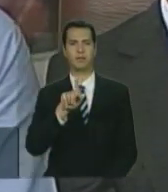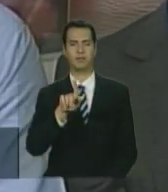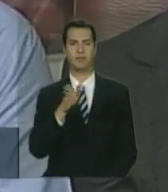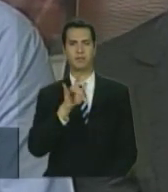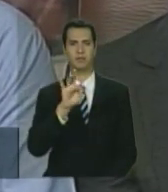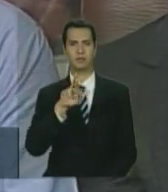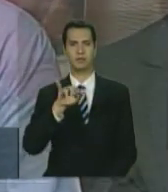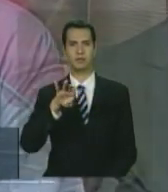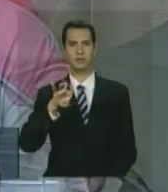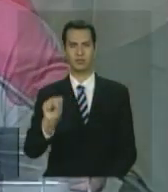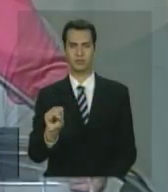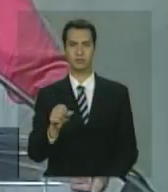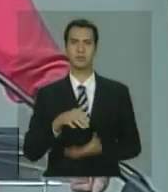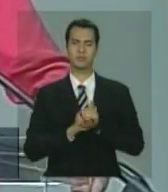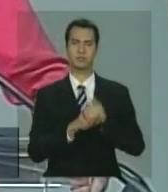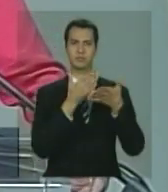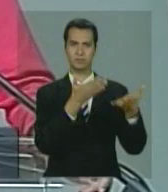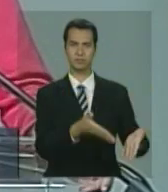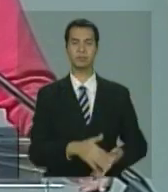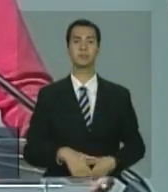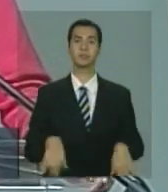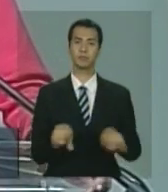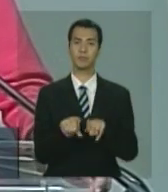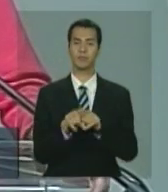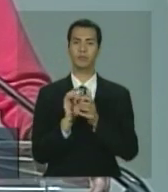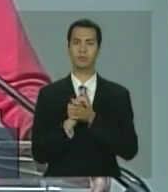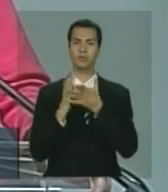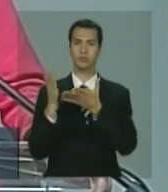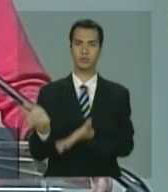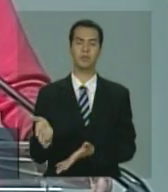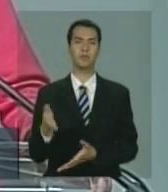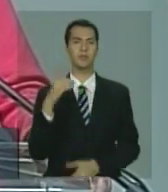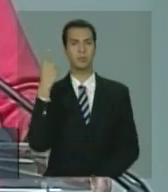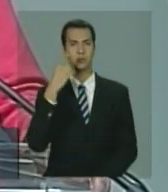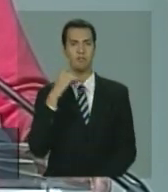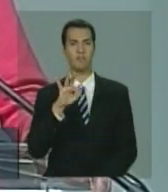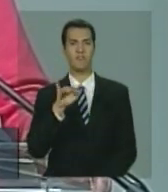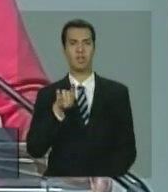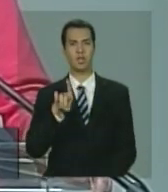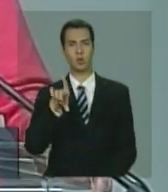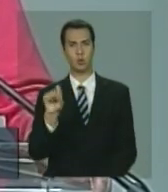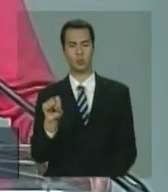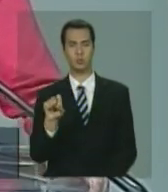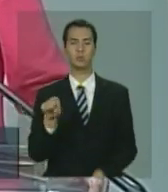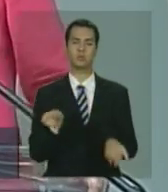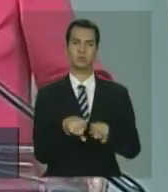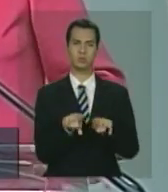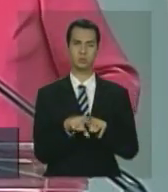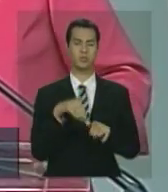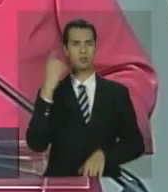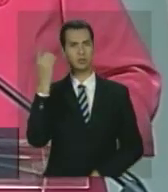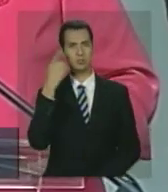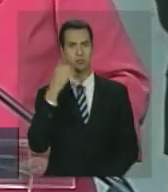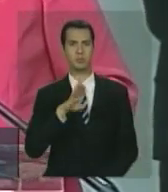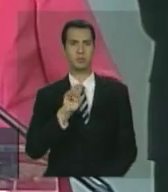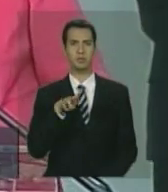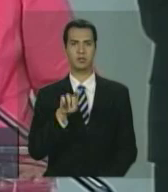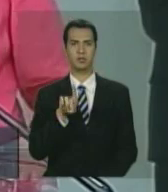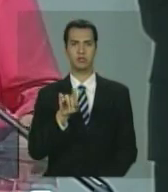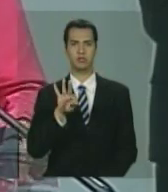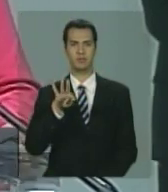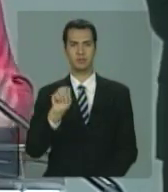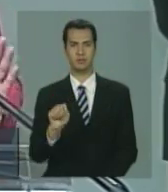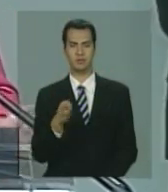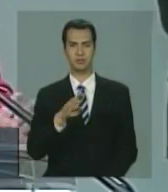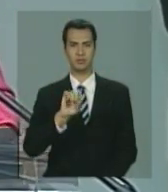Cumprimentar o deputado Fernando Jordão e a deputada Benedita da